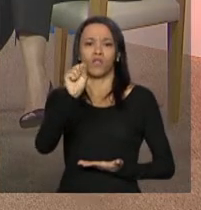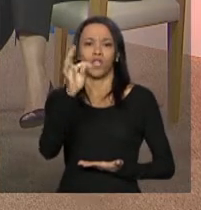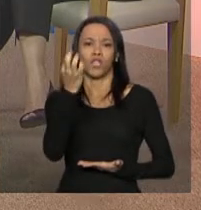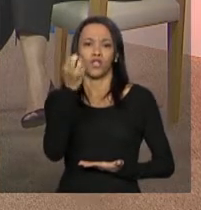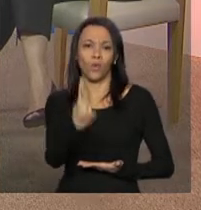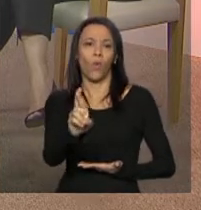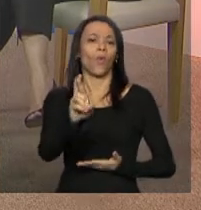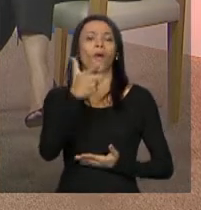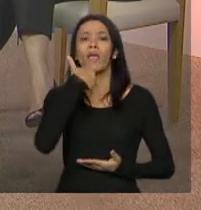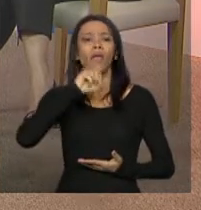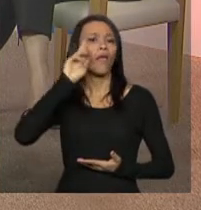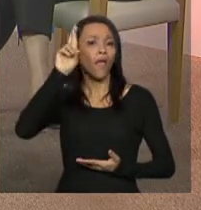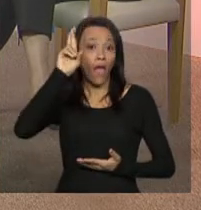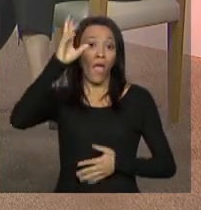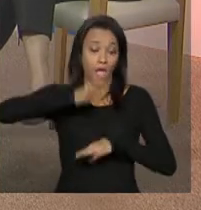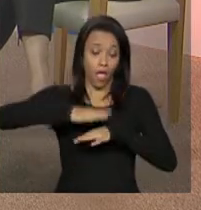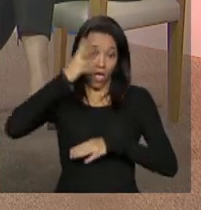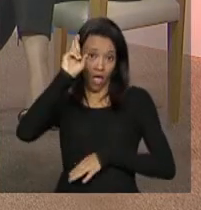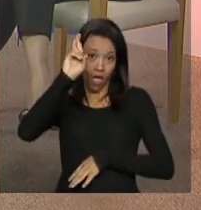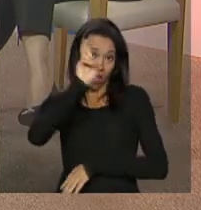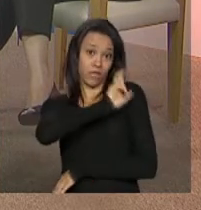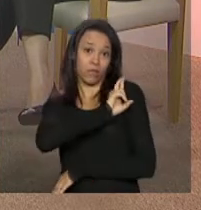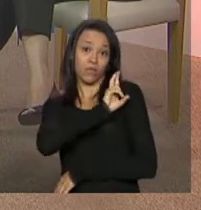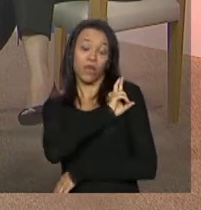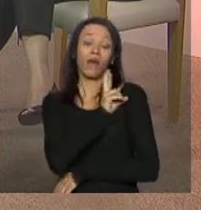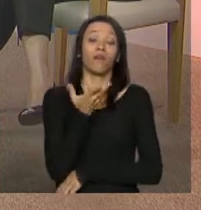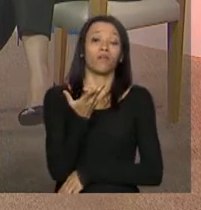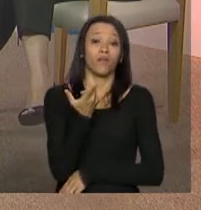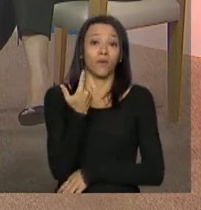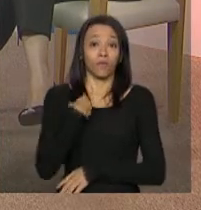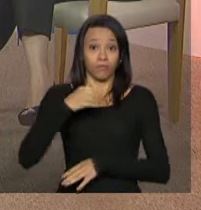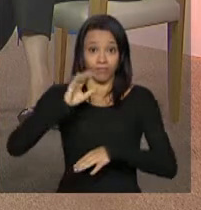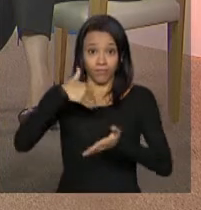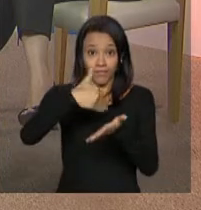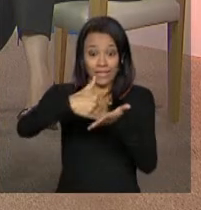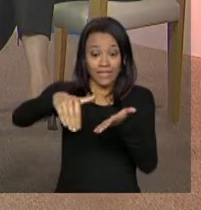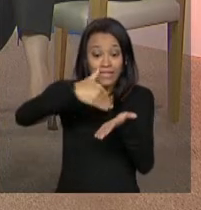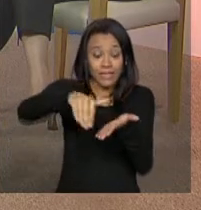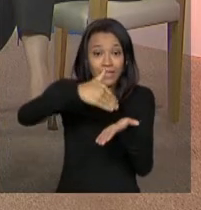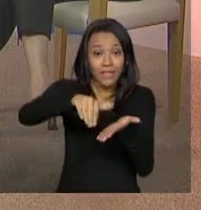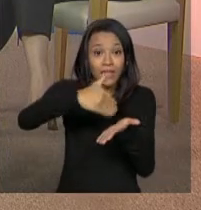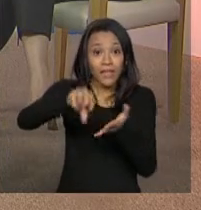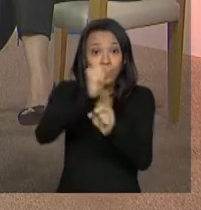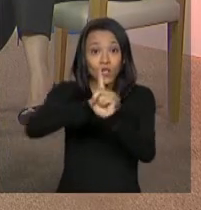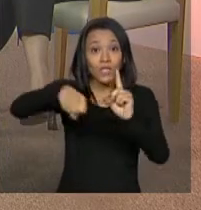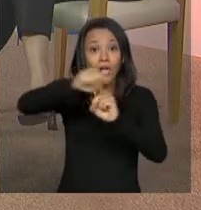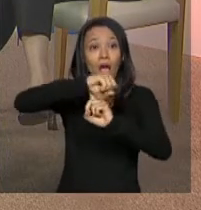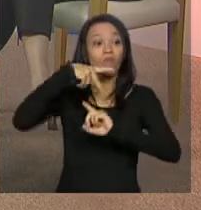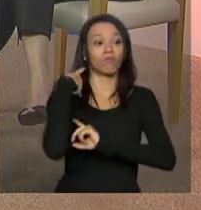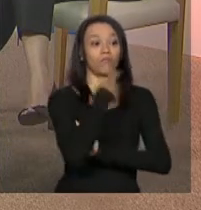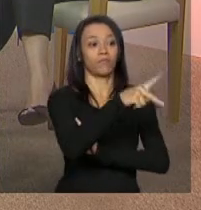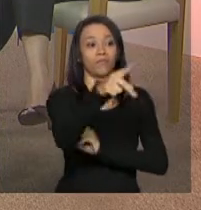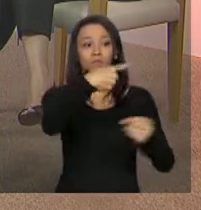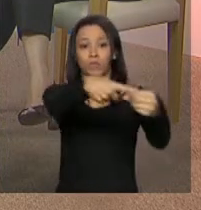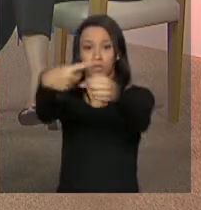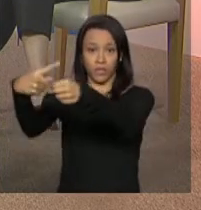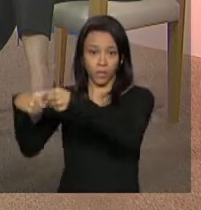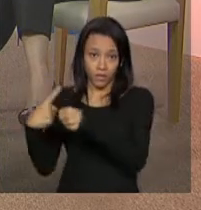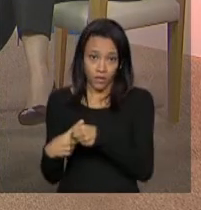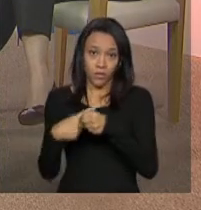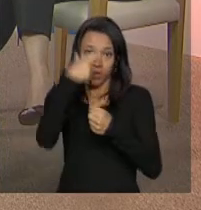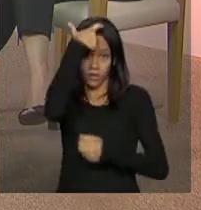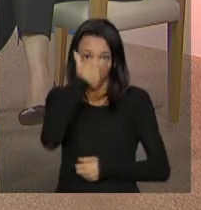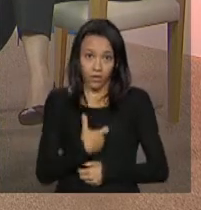o responsável pela pasta, pela Secretaria Municipal de Assistência Social. Agora, o gestor é a figura,